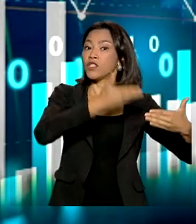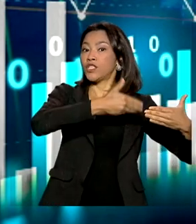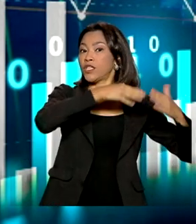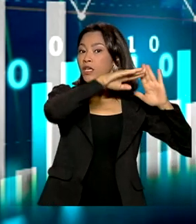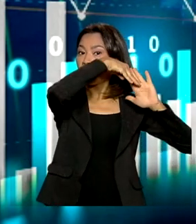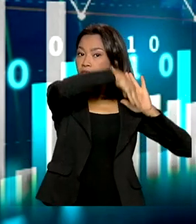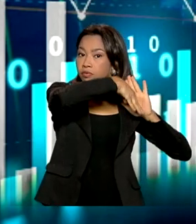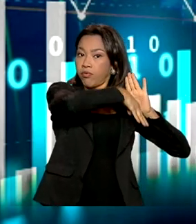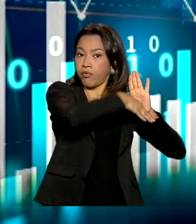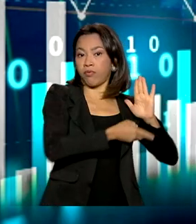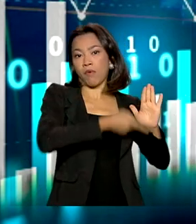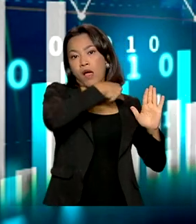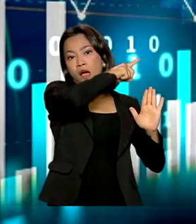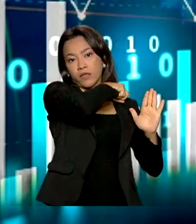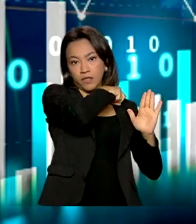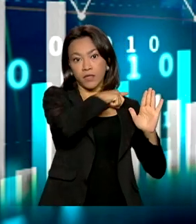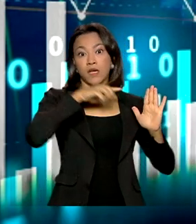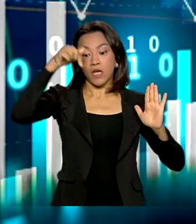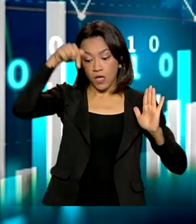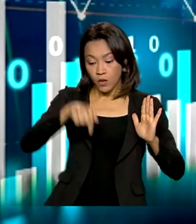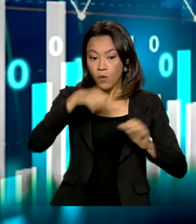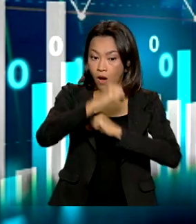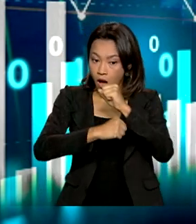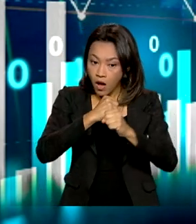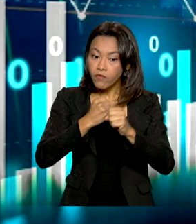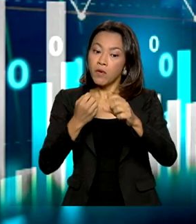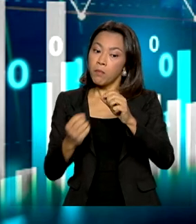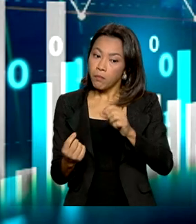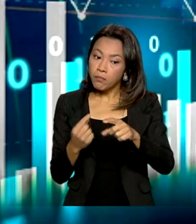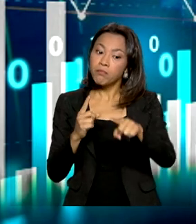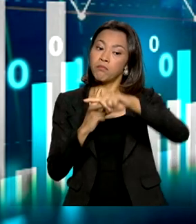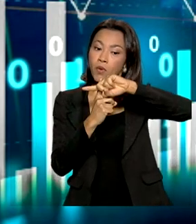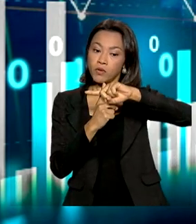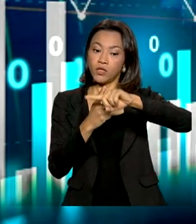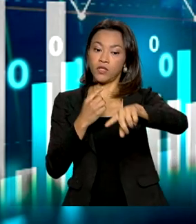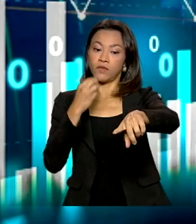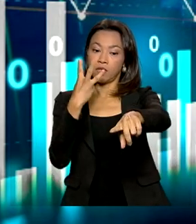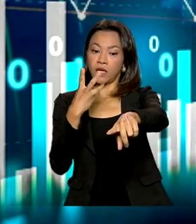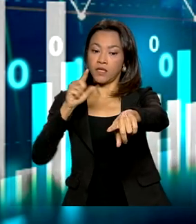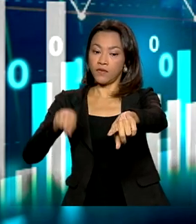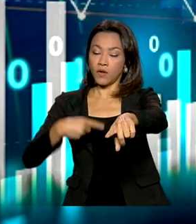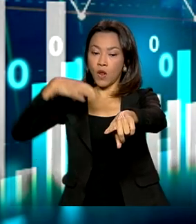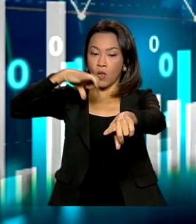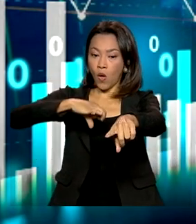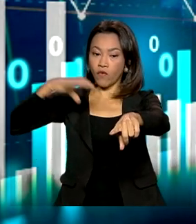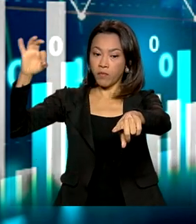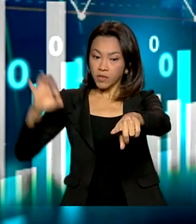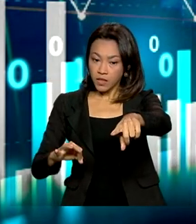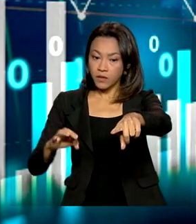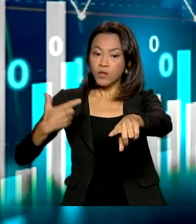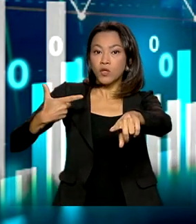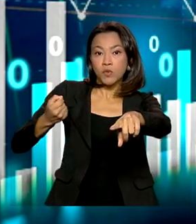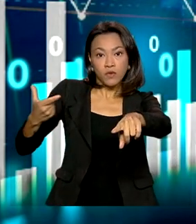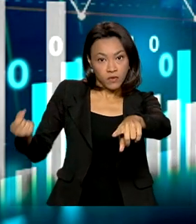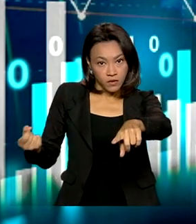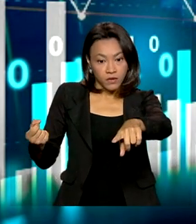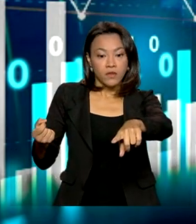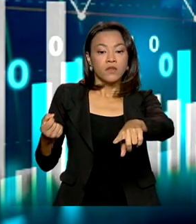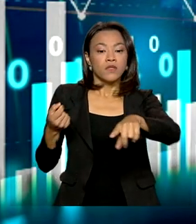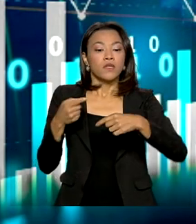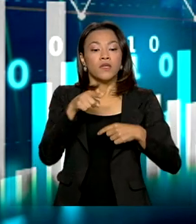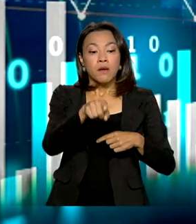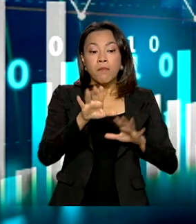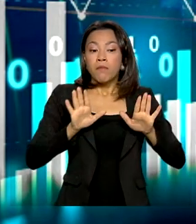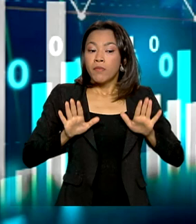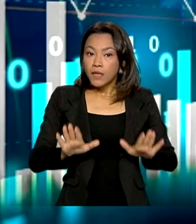ano, o resultado foi extremamente positivo, com 3,9%, um pouco abaixo da expectativa em relação à economia como um todo,